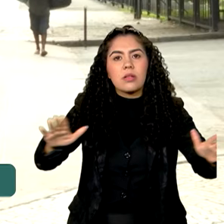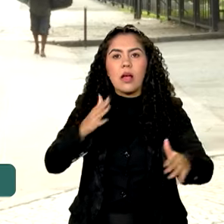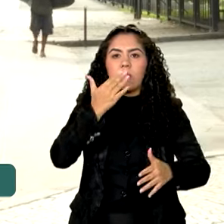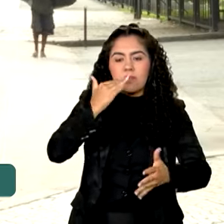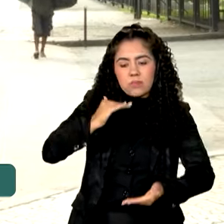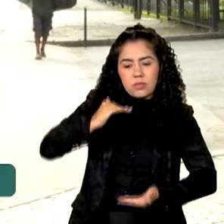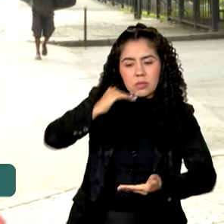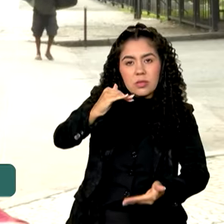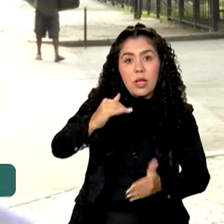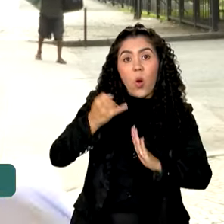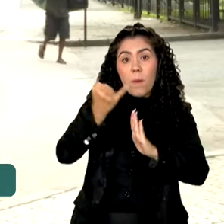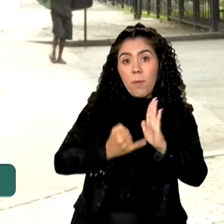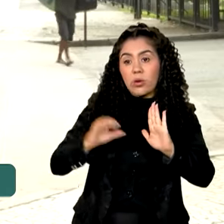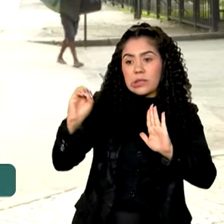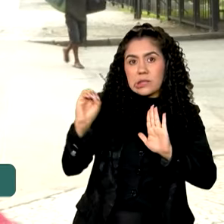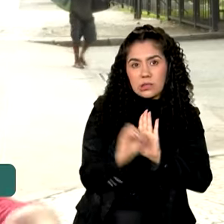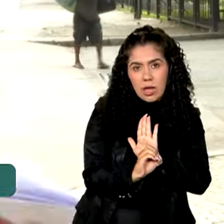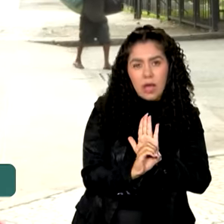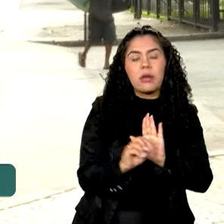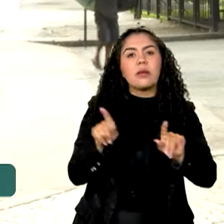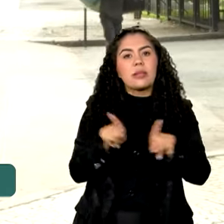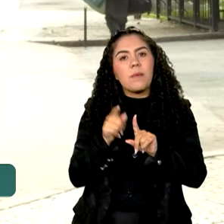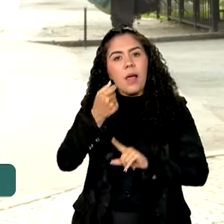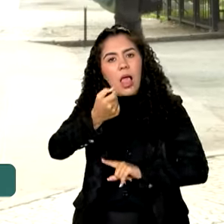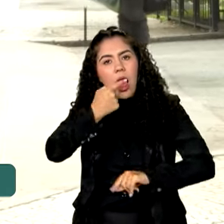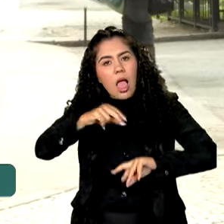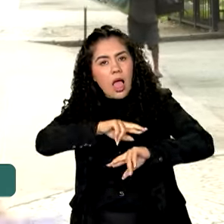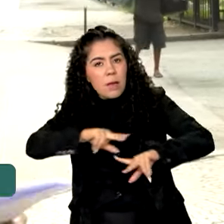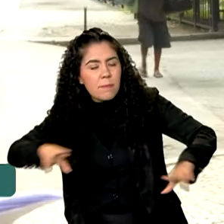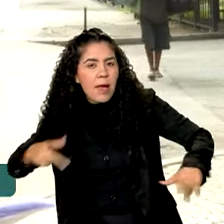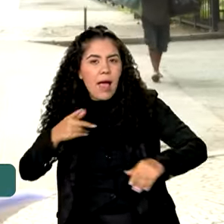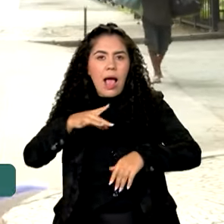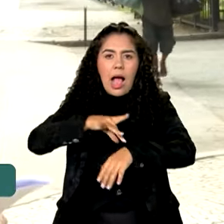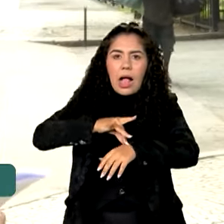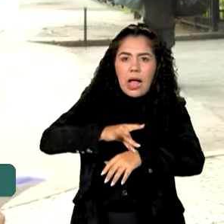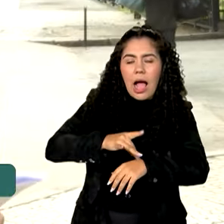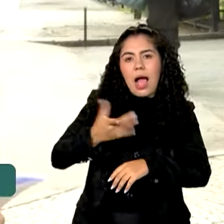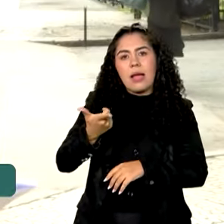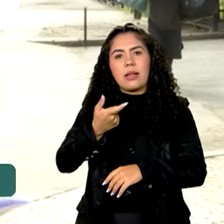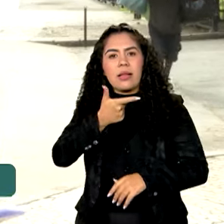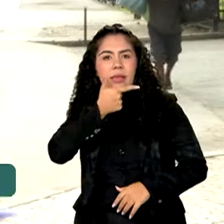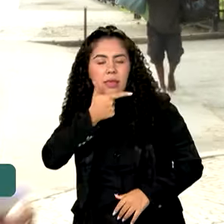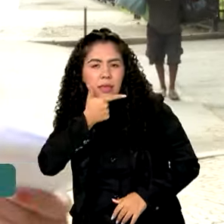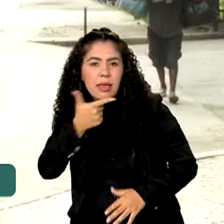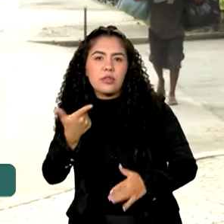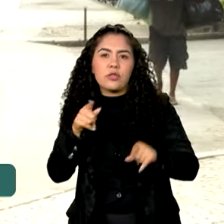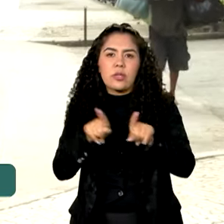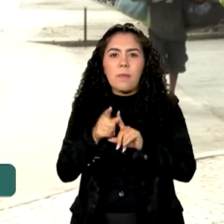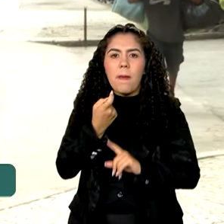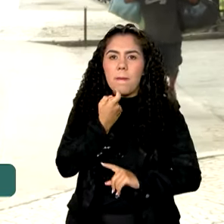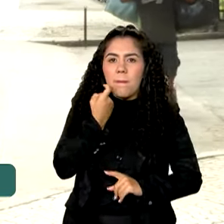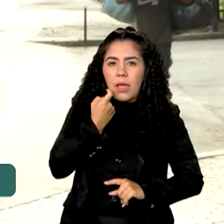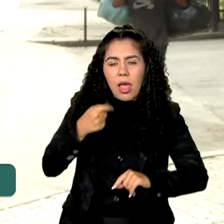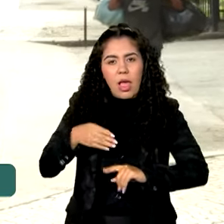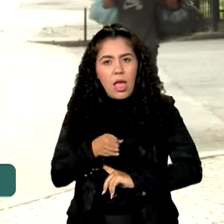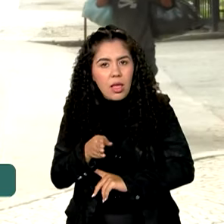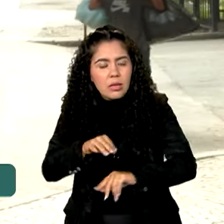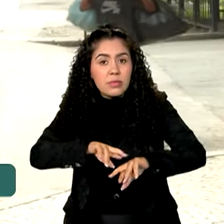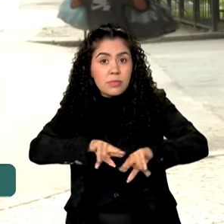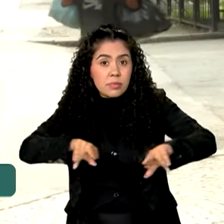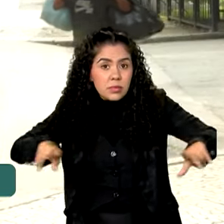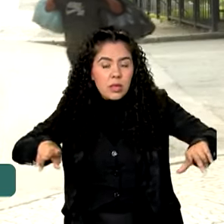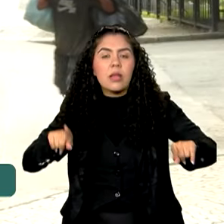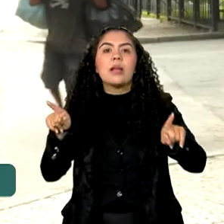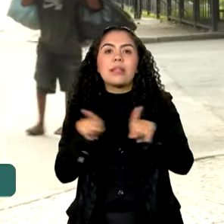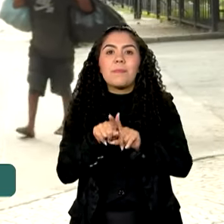imposto zero. Além de remédios, carne, peixe, queijos e também sal foram incluídos na